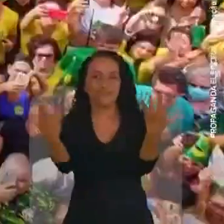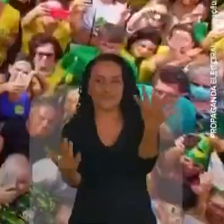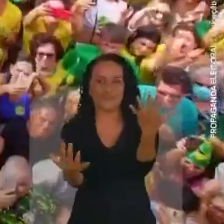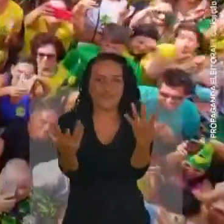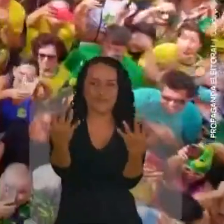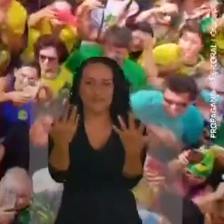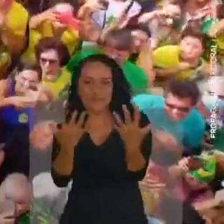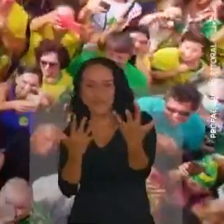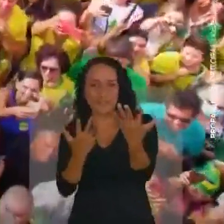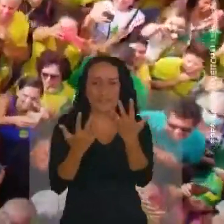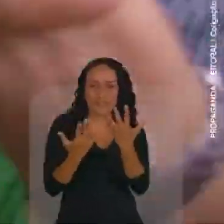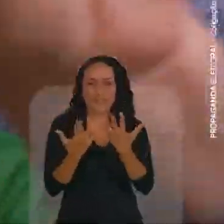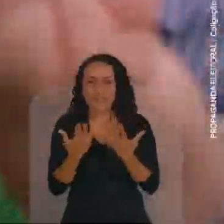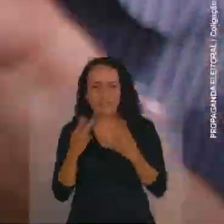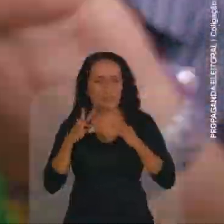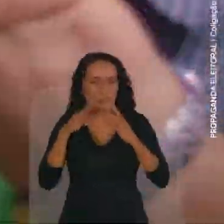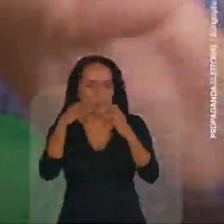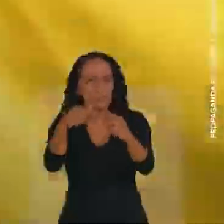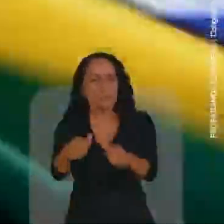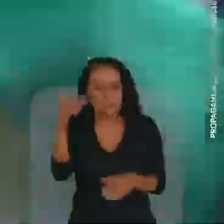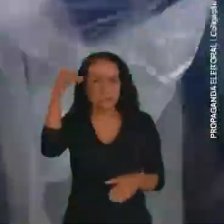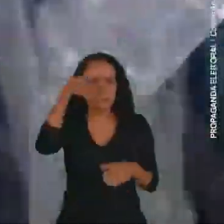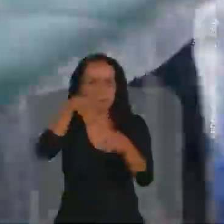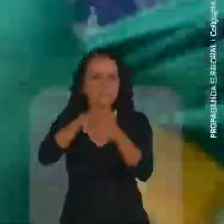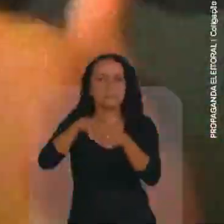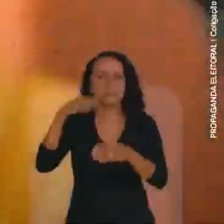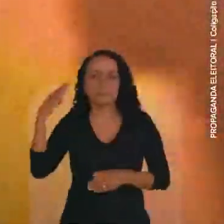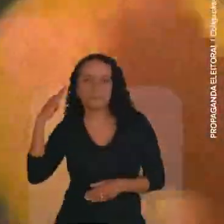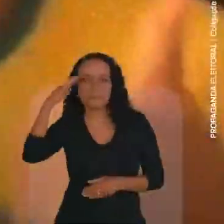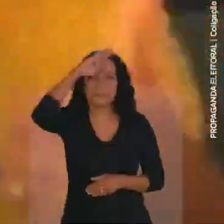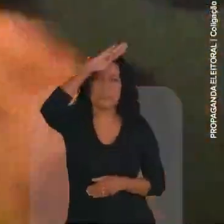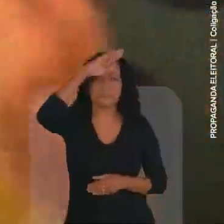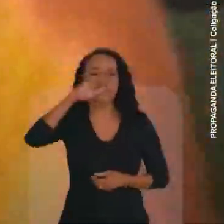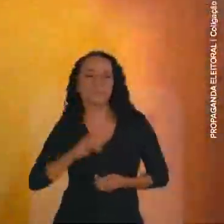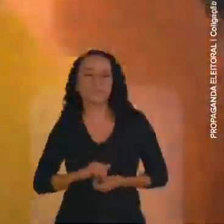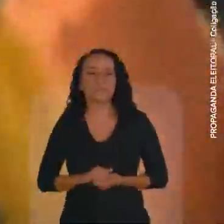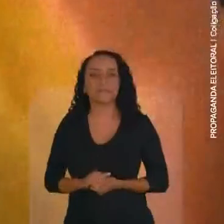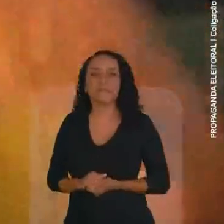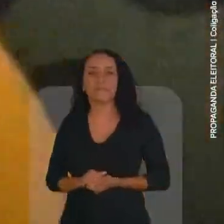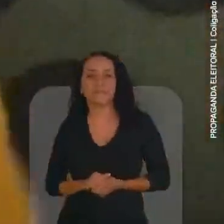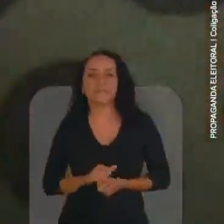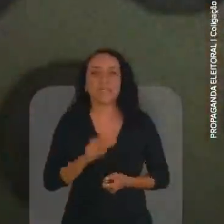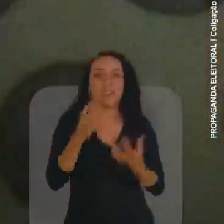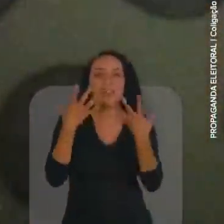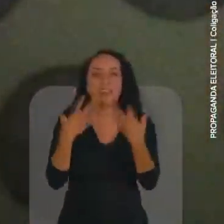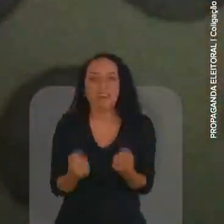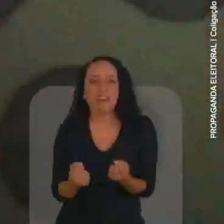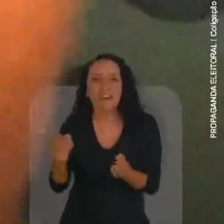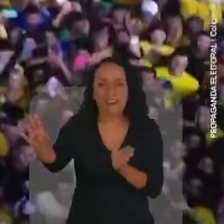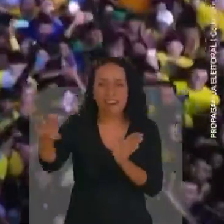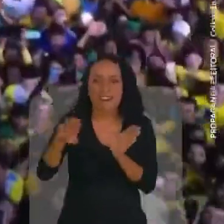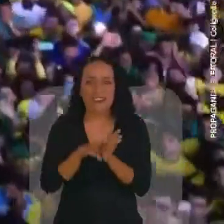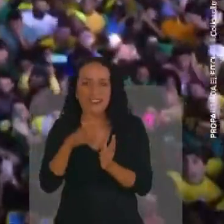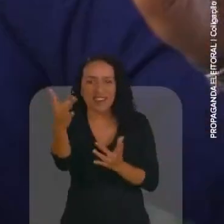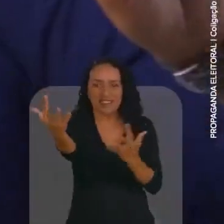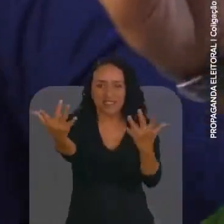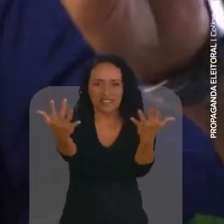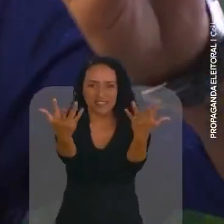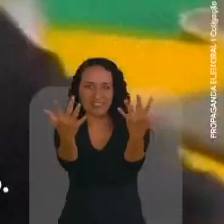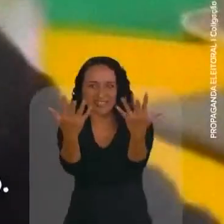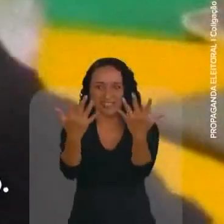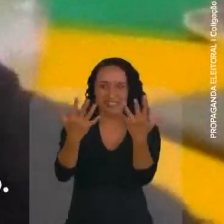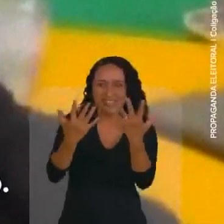Chegou, chegou, chegaram, todo mundo está chegando e todo mundo é Bolsonaro. Vamos lá, vamos lá! Chegou, chegou,